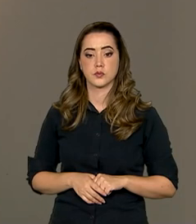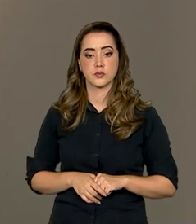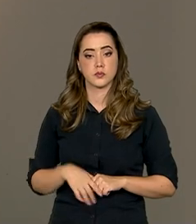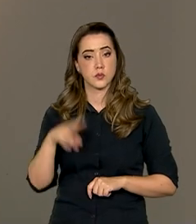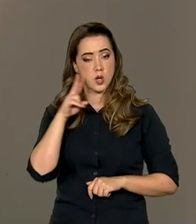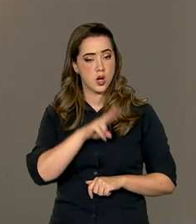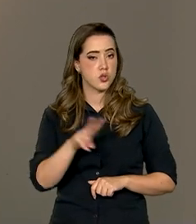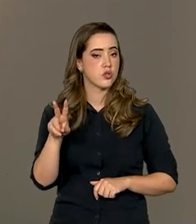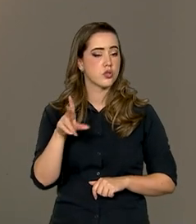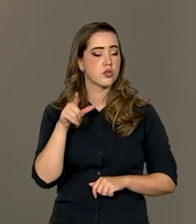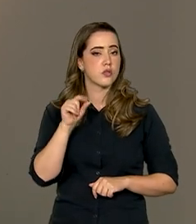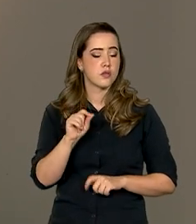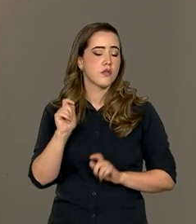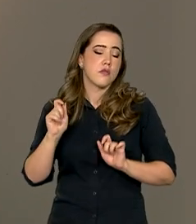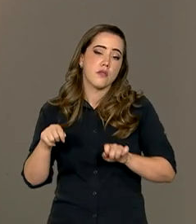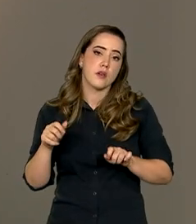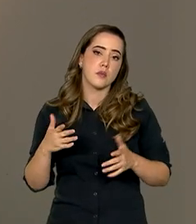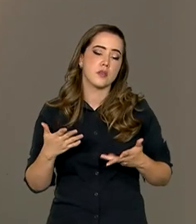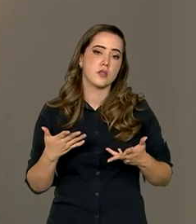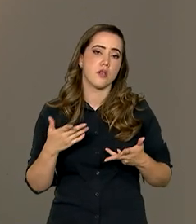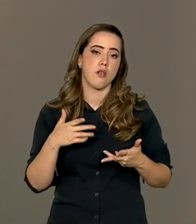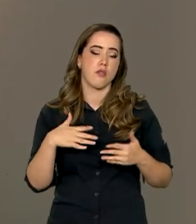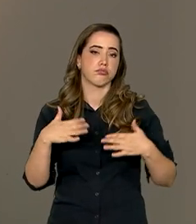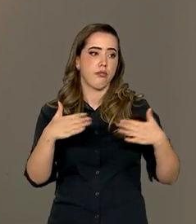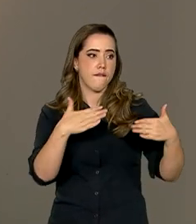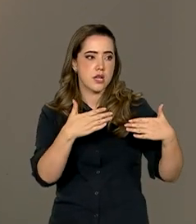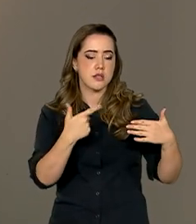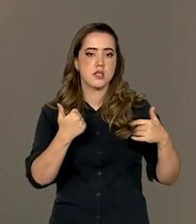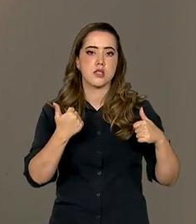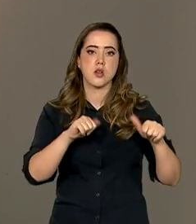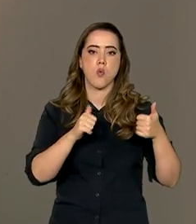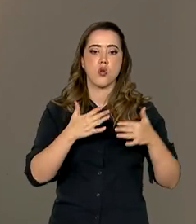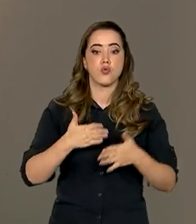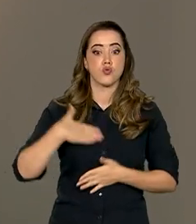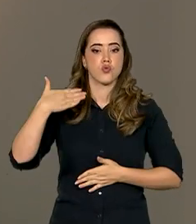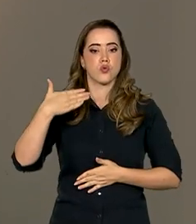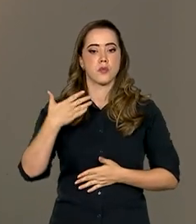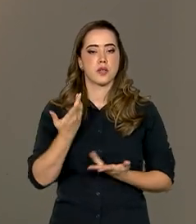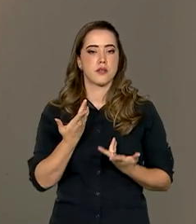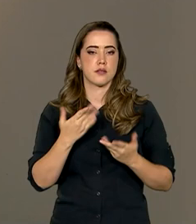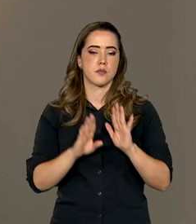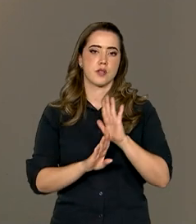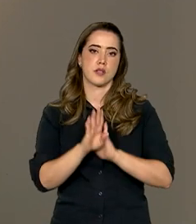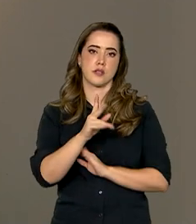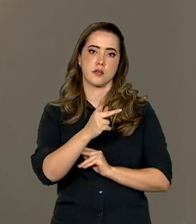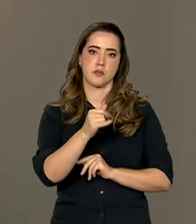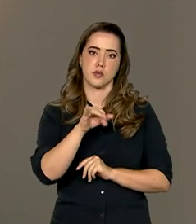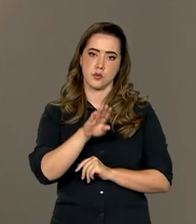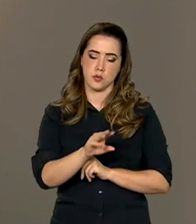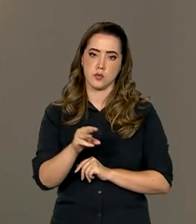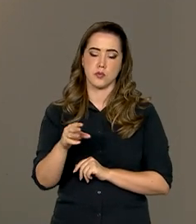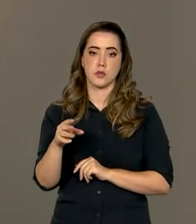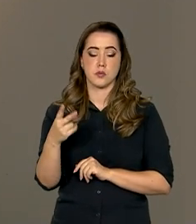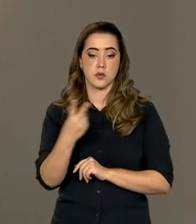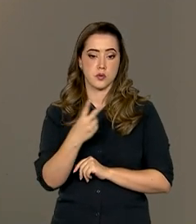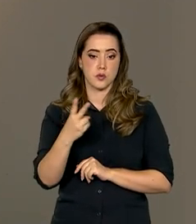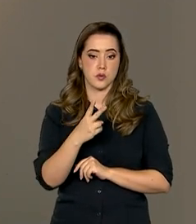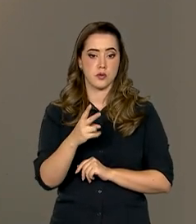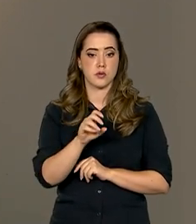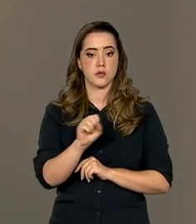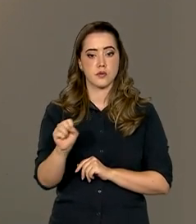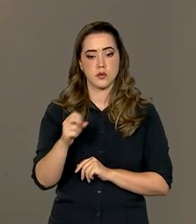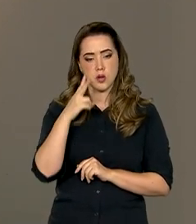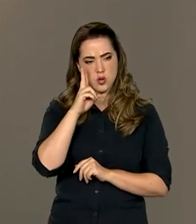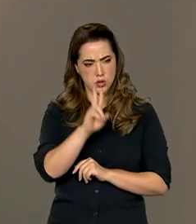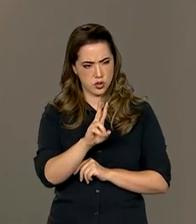ele foi tomado de surpresa com o crescimento do PIB do segundo trimestre. Quando veio 0,9, o mercado